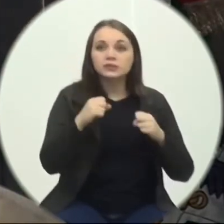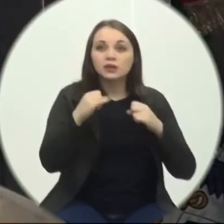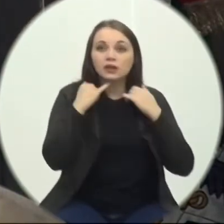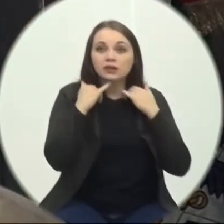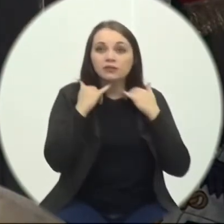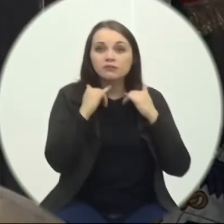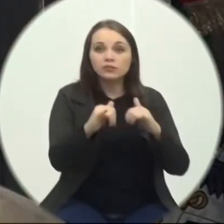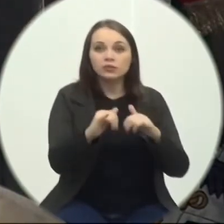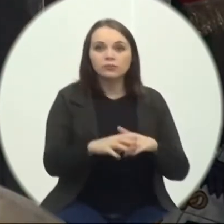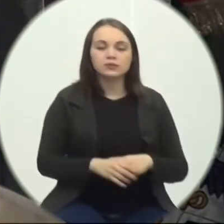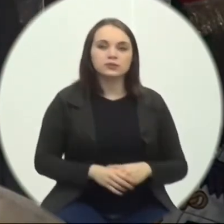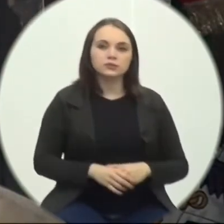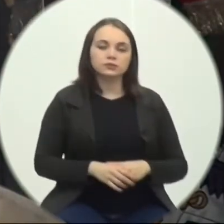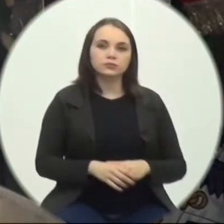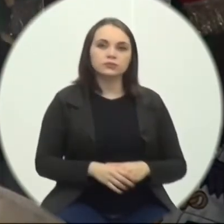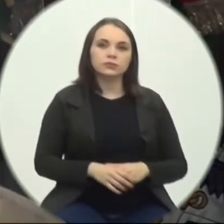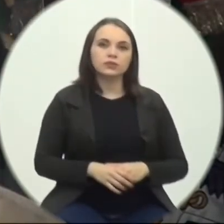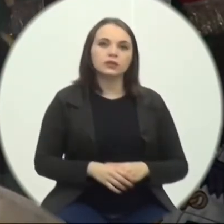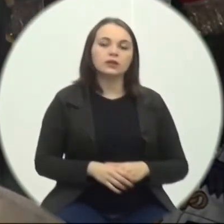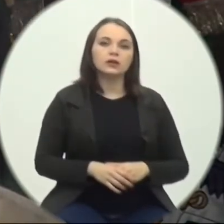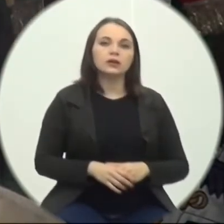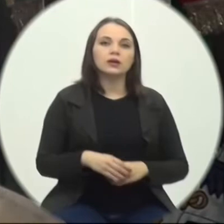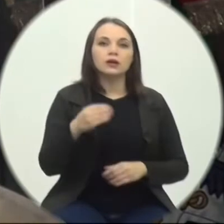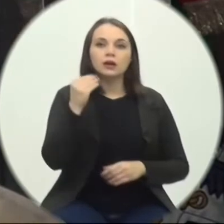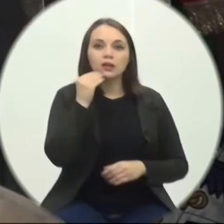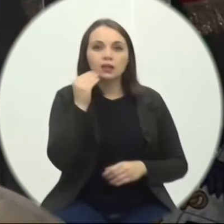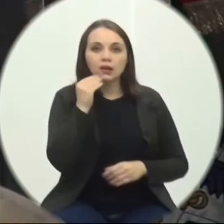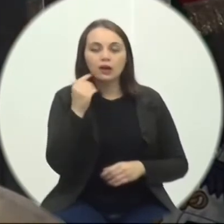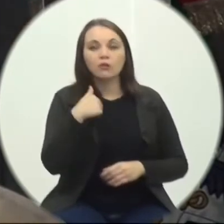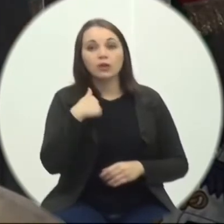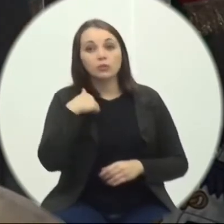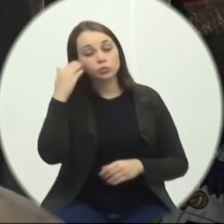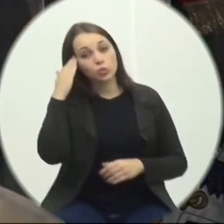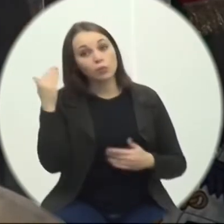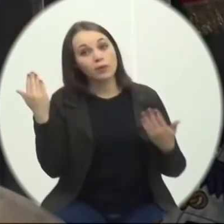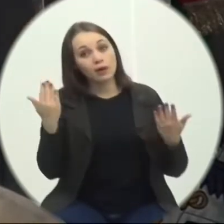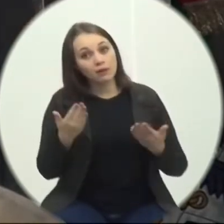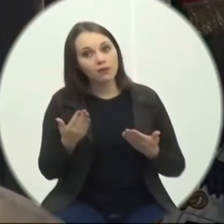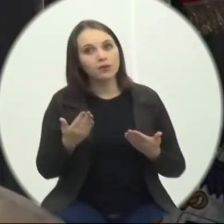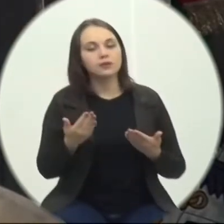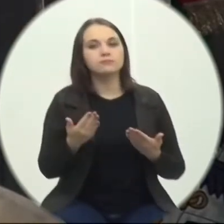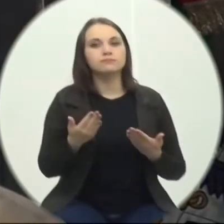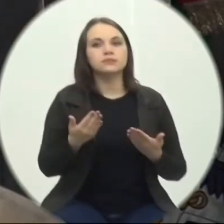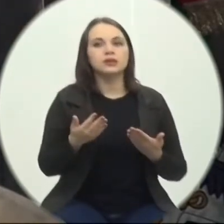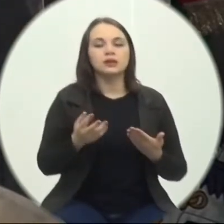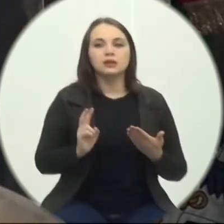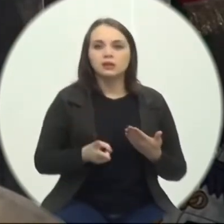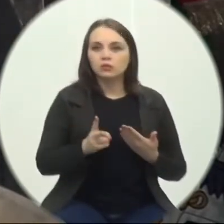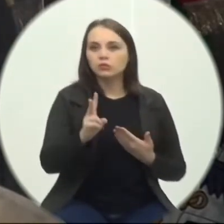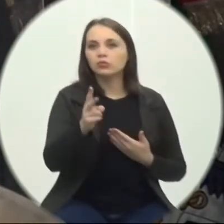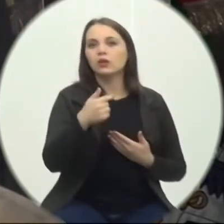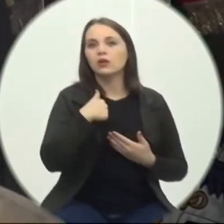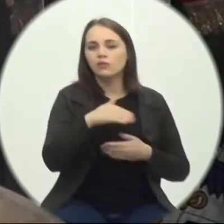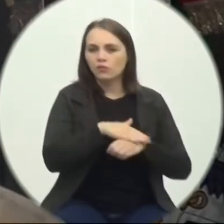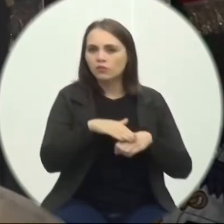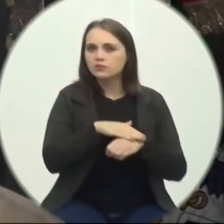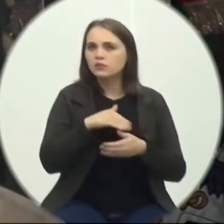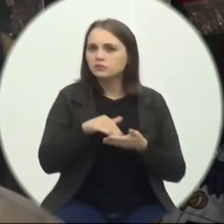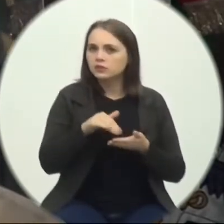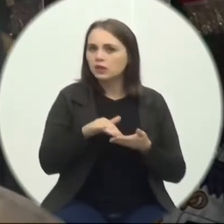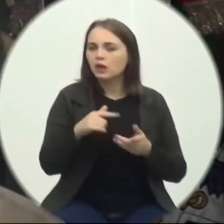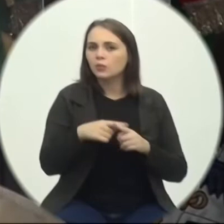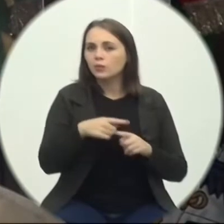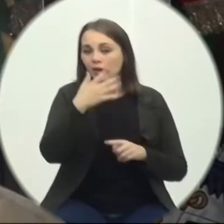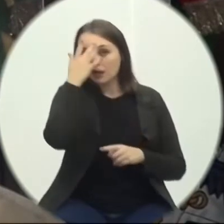É claro que Eu tomei conhecimento Agora Então eu vou Na sequência Eu vou conversar Com o secretário Porque